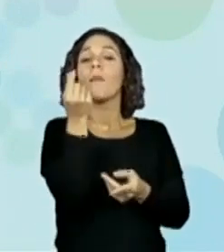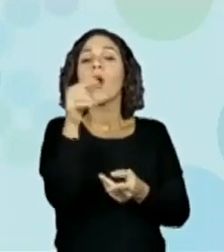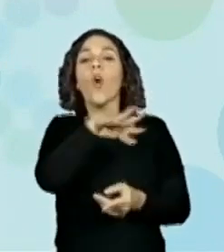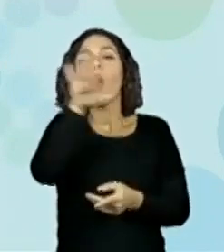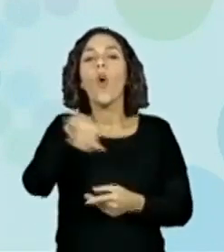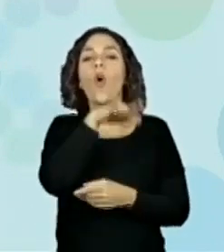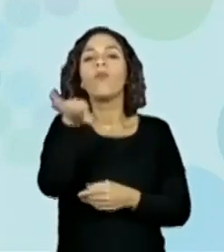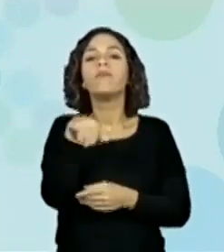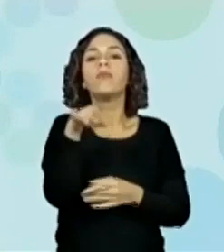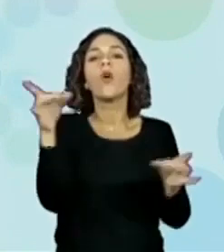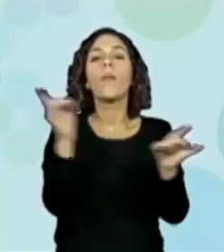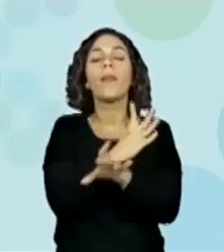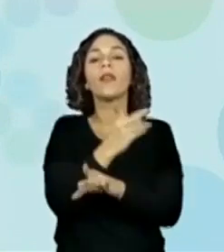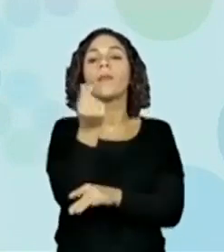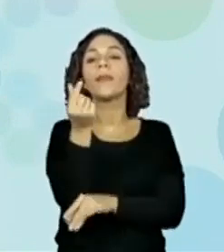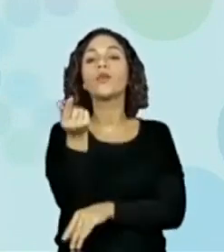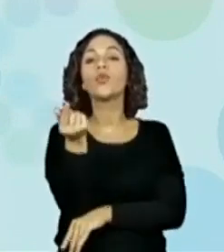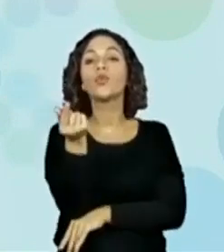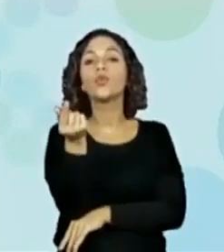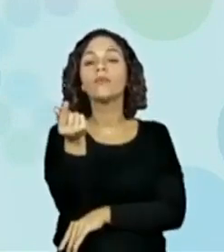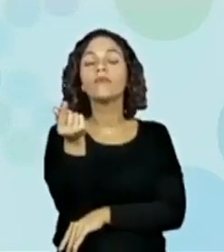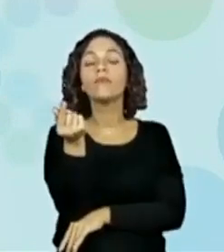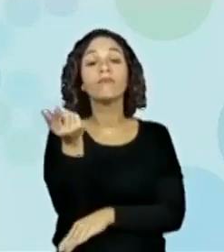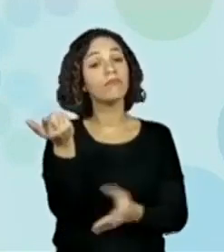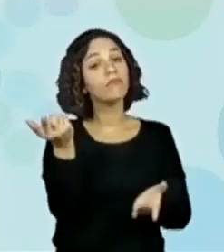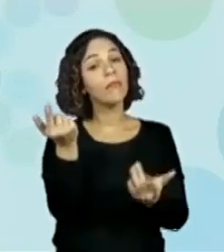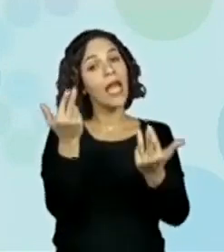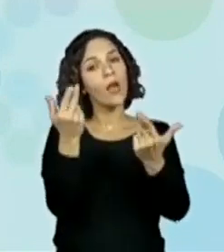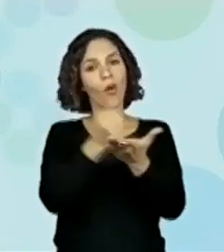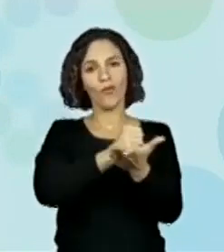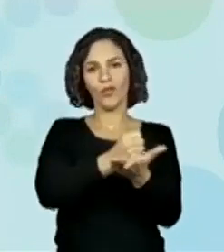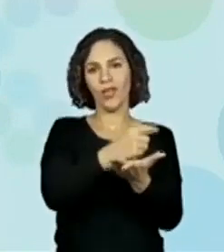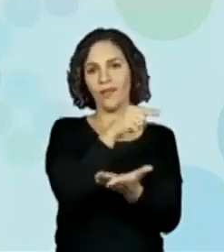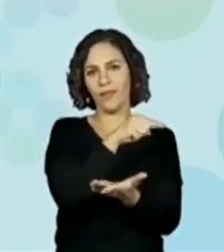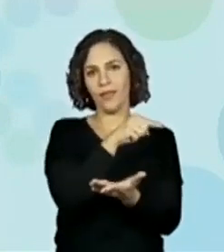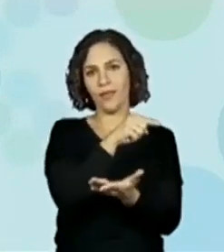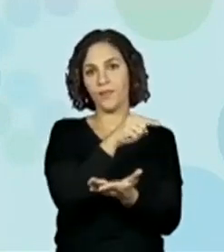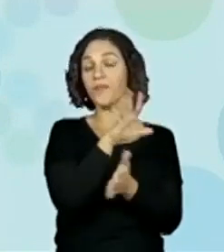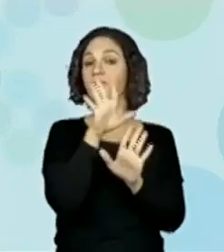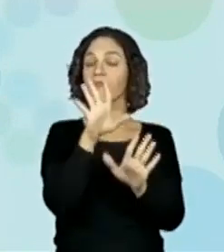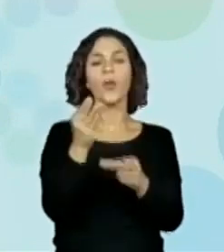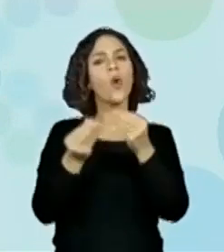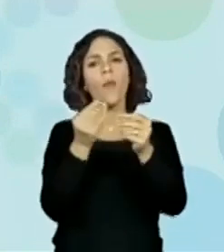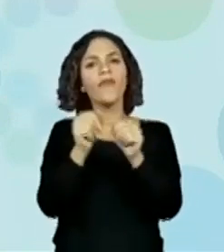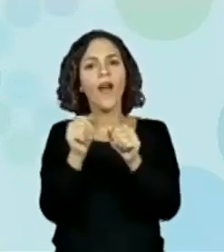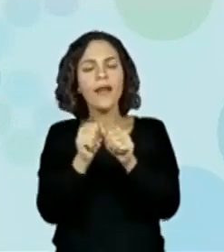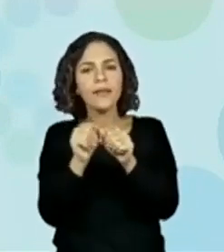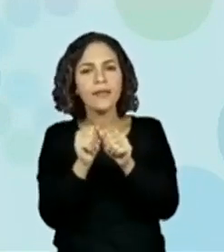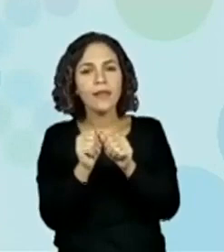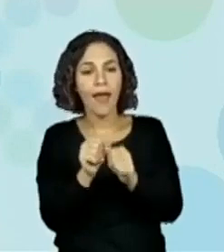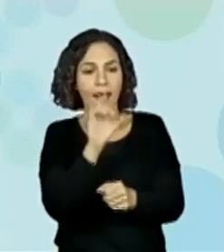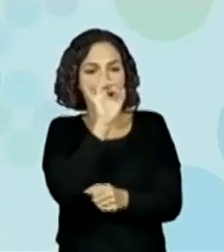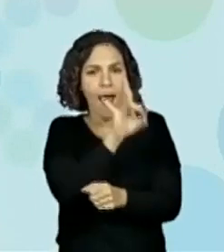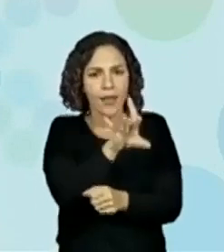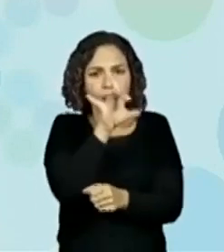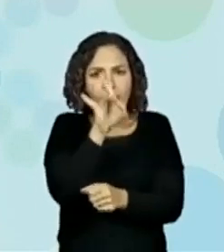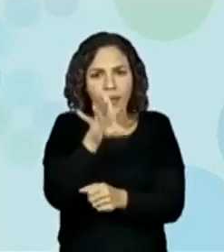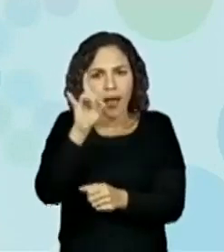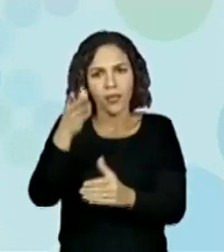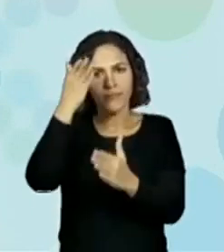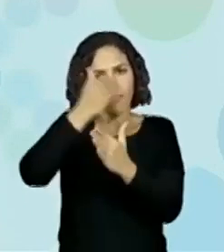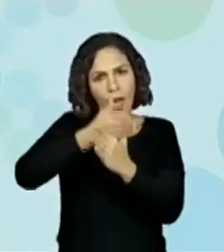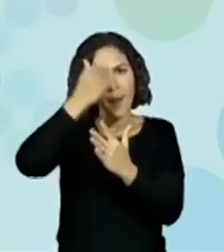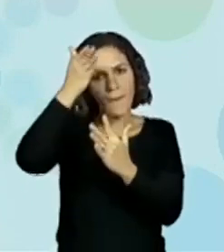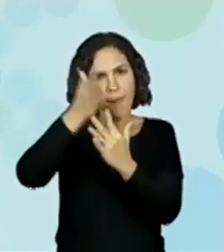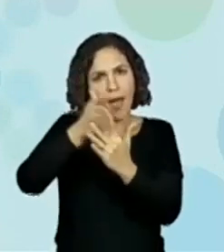o todo essa bicicleta? A ideia é a mesma do videogame, né? A gente vai pegar cada valor de parcela e a